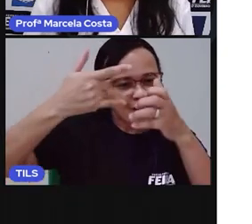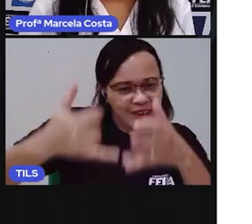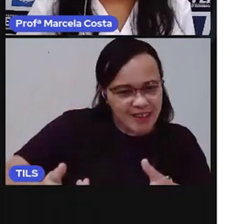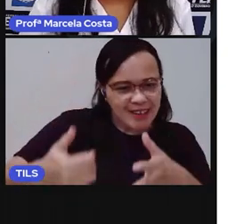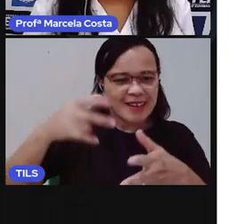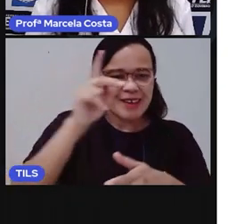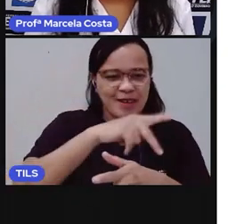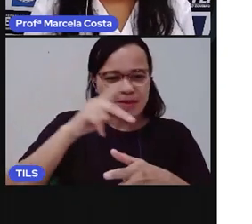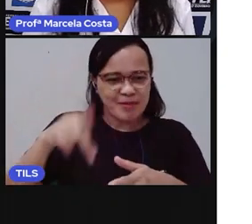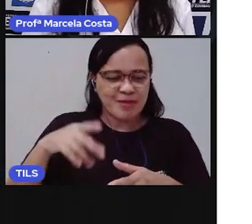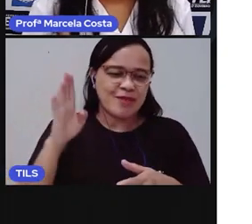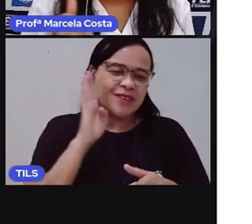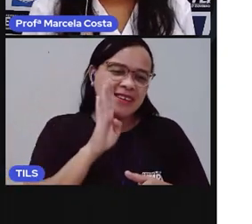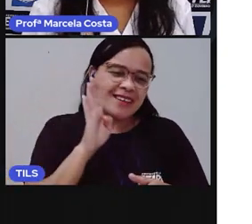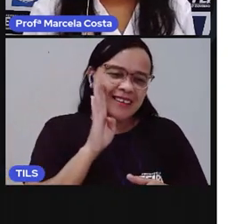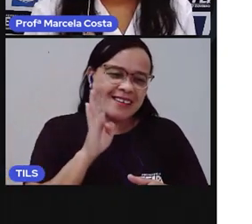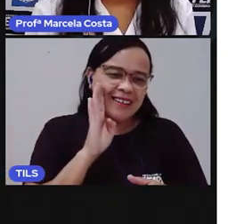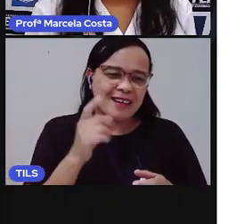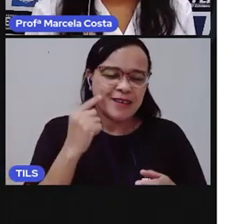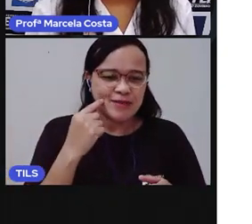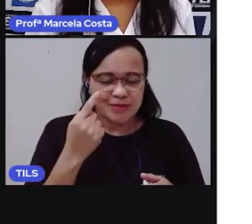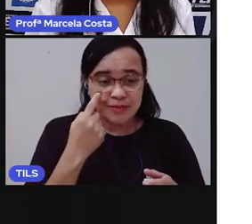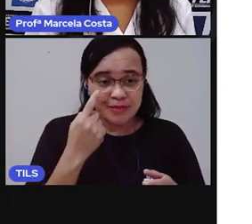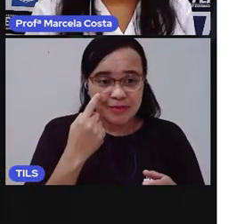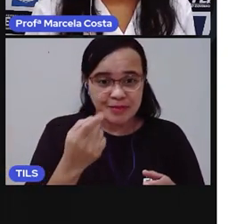historinha muito legal. Vamos ver.